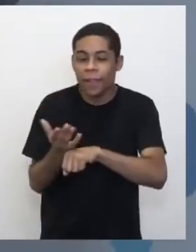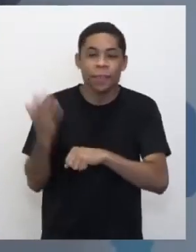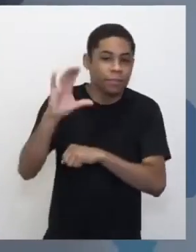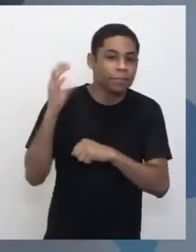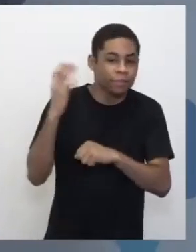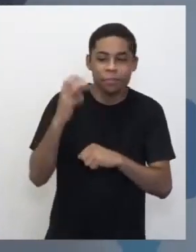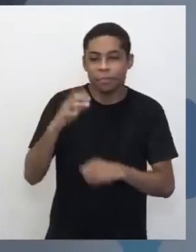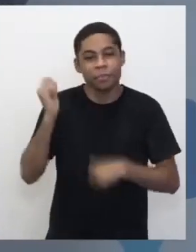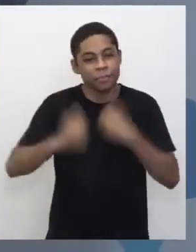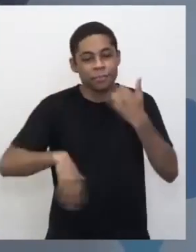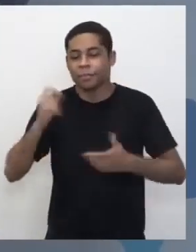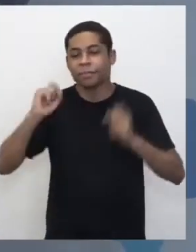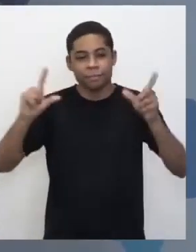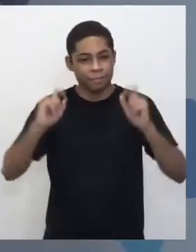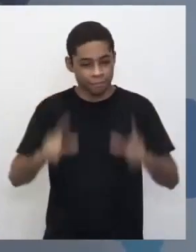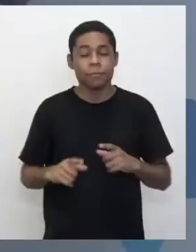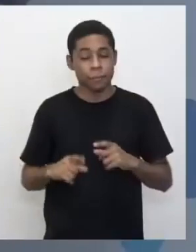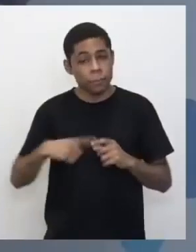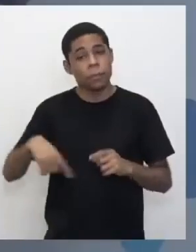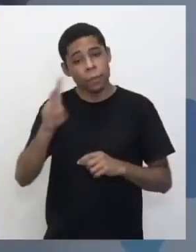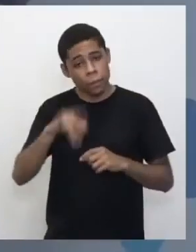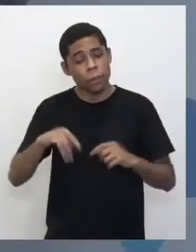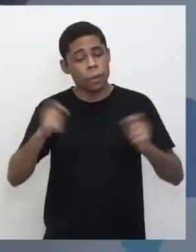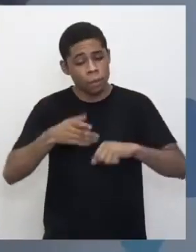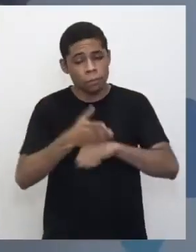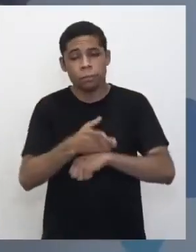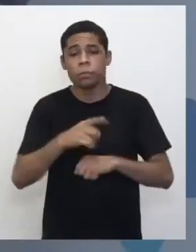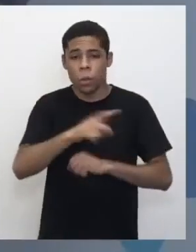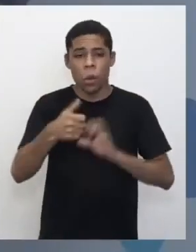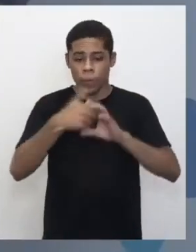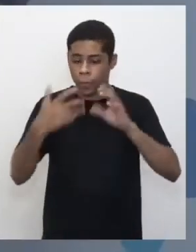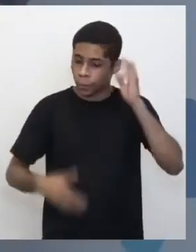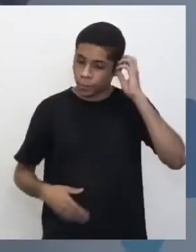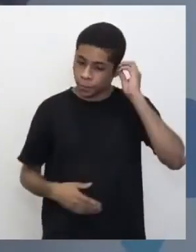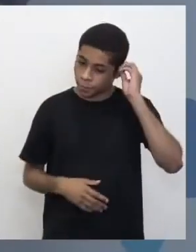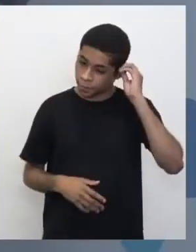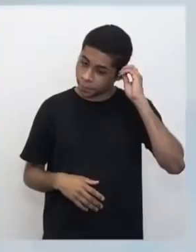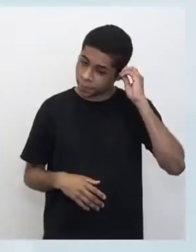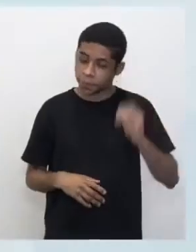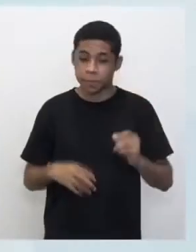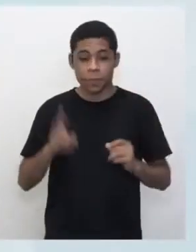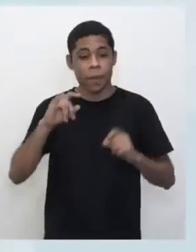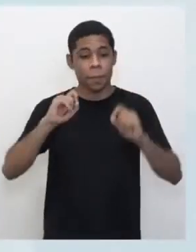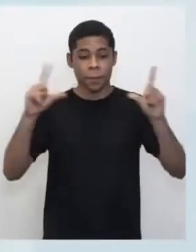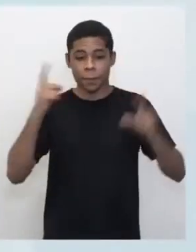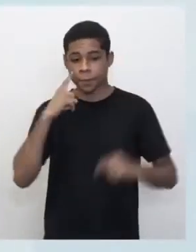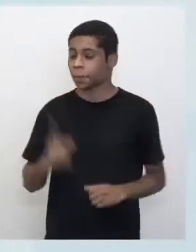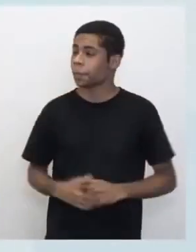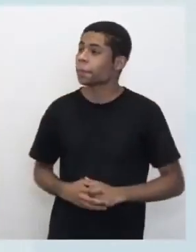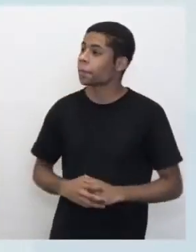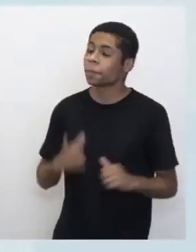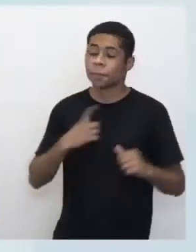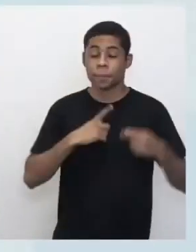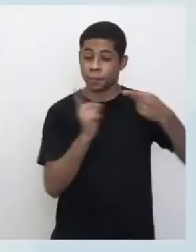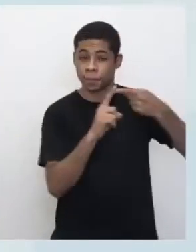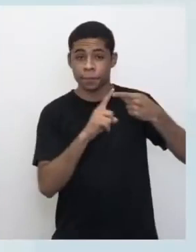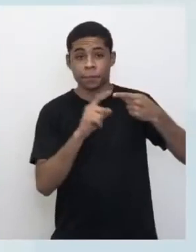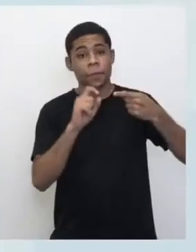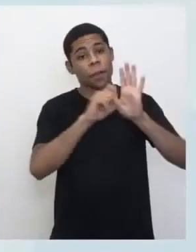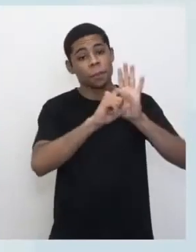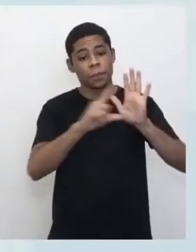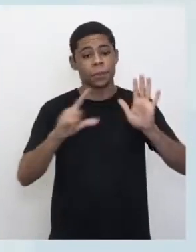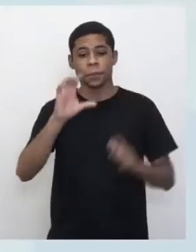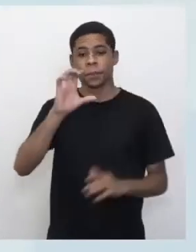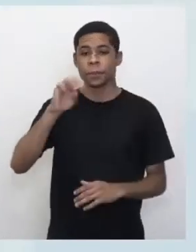as possibilidades que vocês podem aí acessar os nossos conteúdos. Então, vai aparecer aí na tela. A gente tem o aplicativo do Centro de